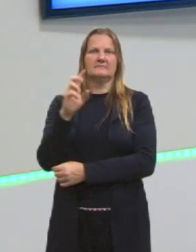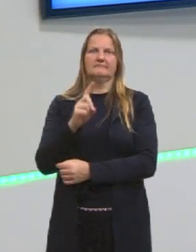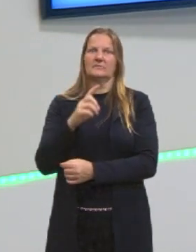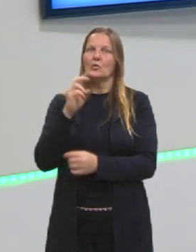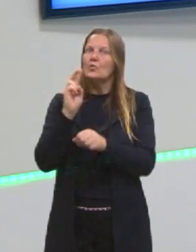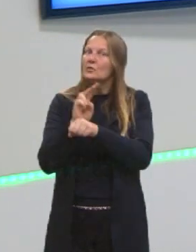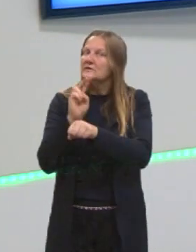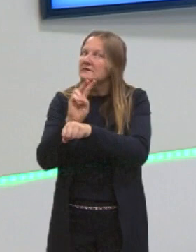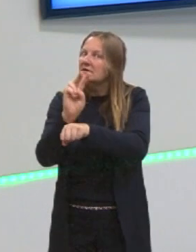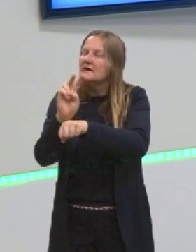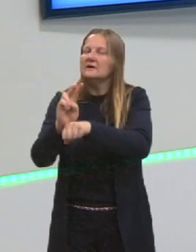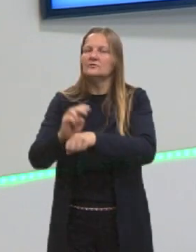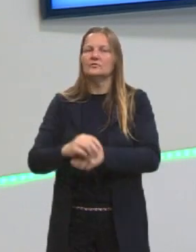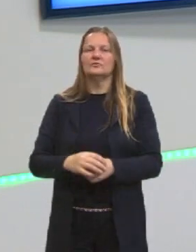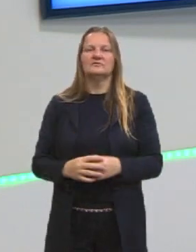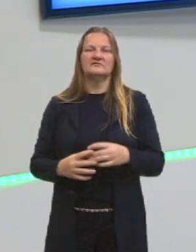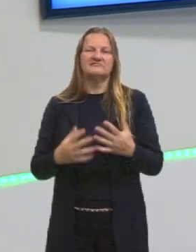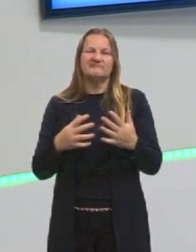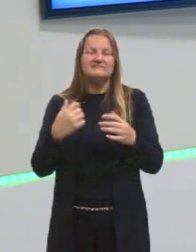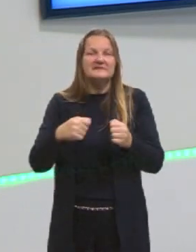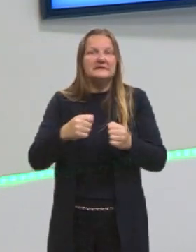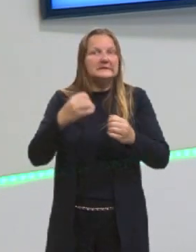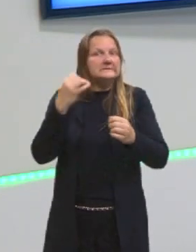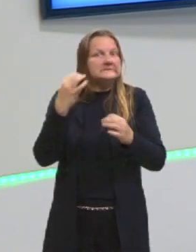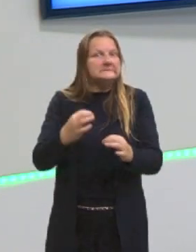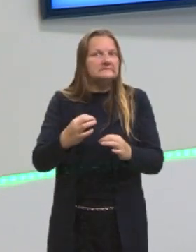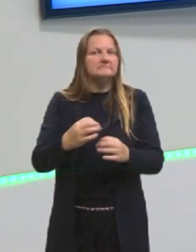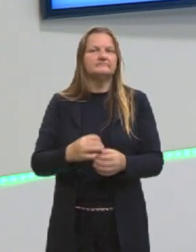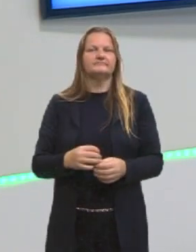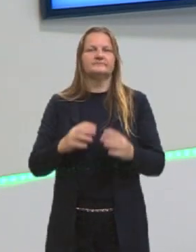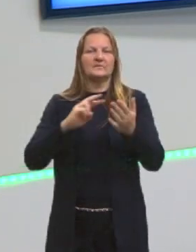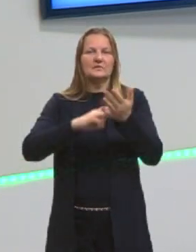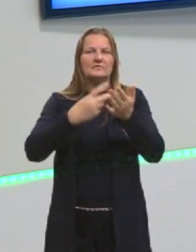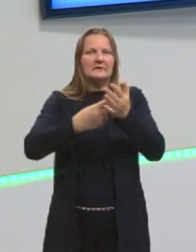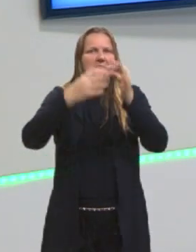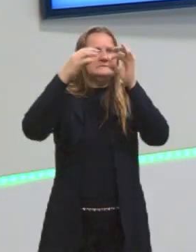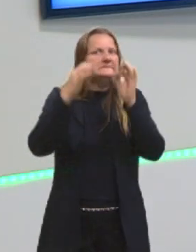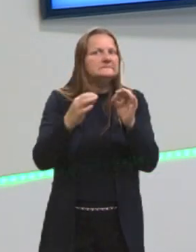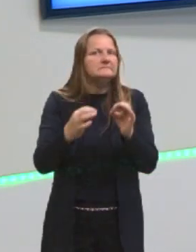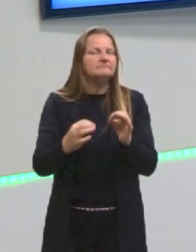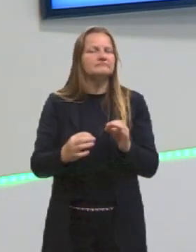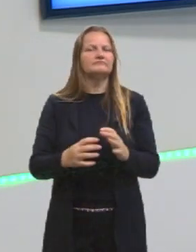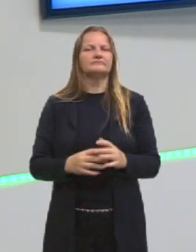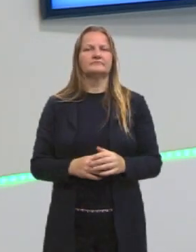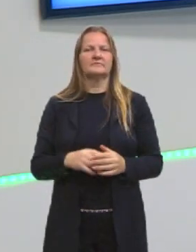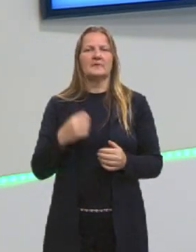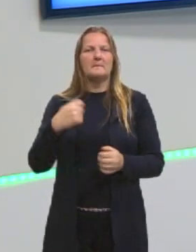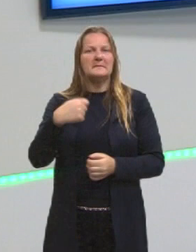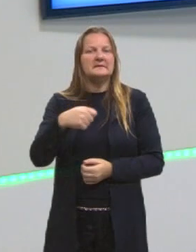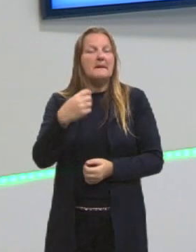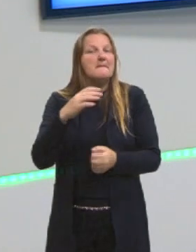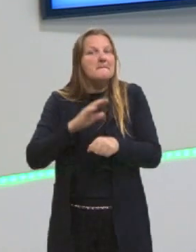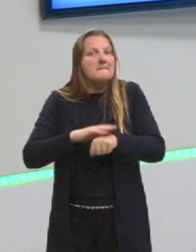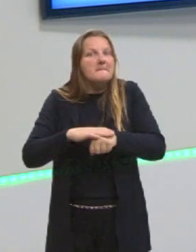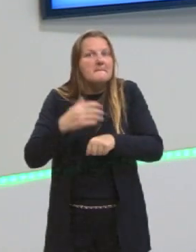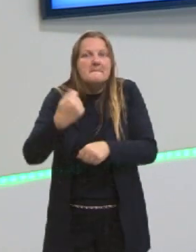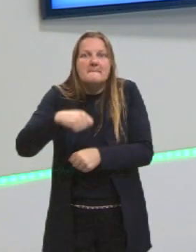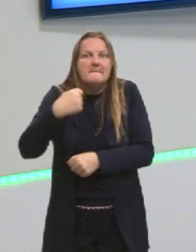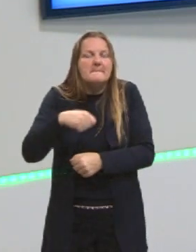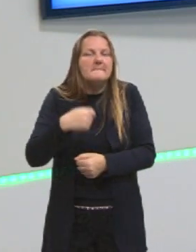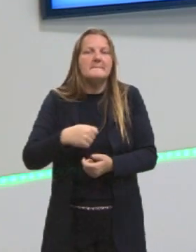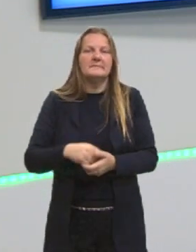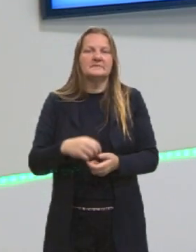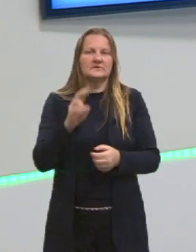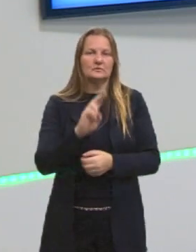usar sem fundamento, não pode usar sem que o significado seja extremamente necessário dentro do contexto em que eu estou